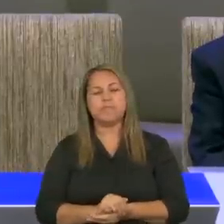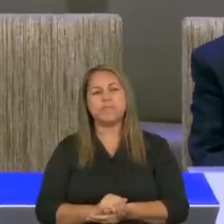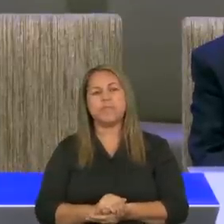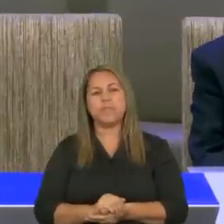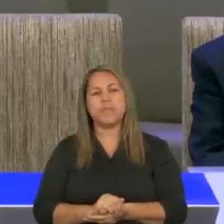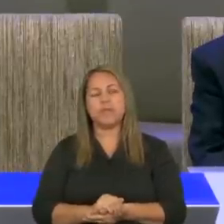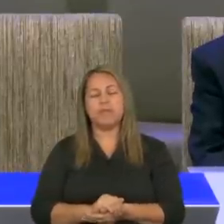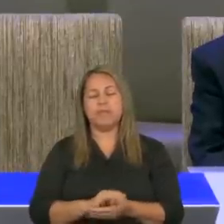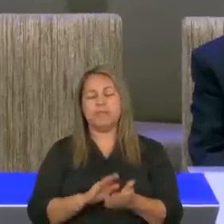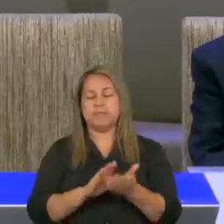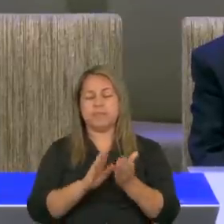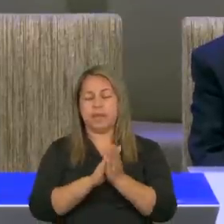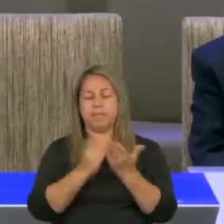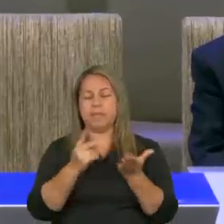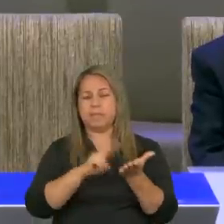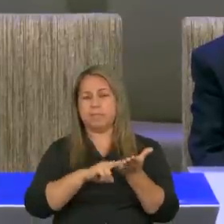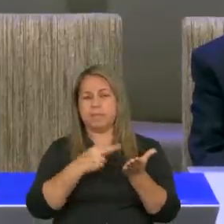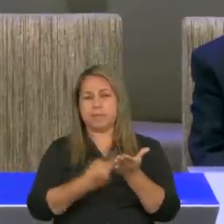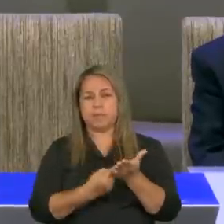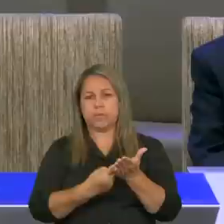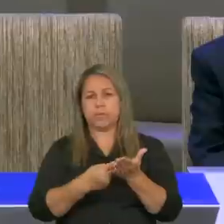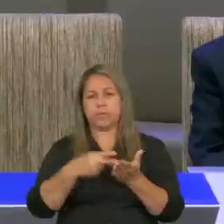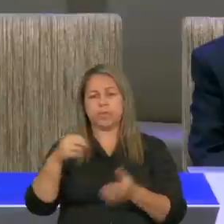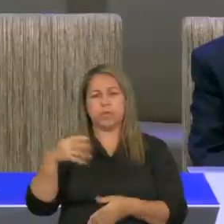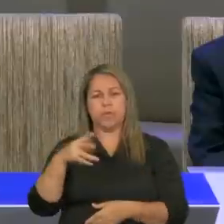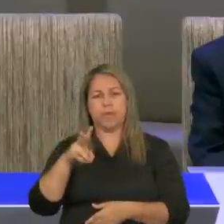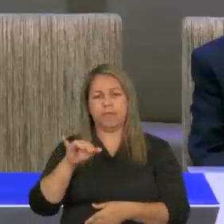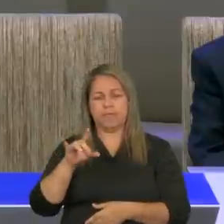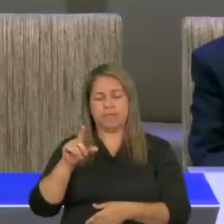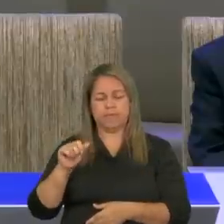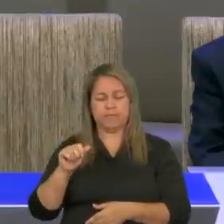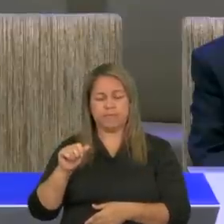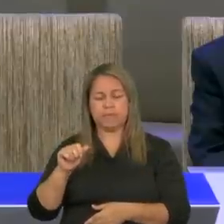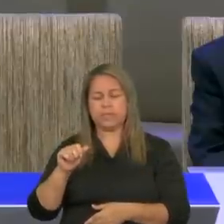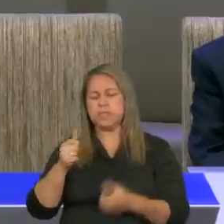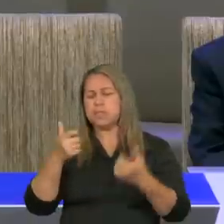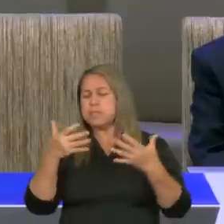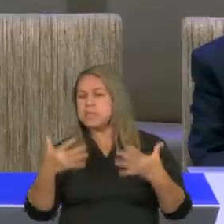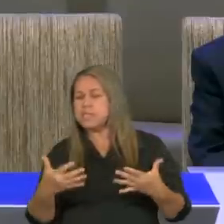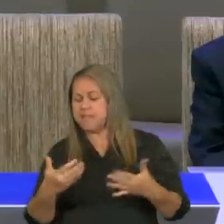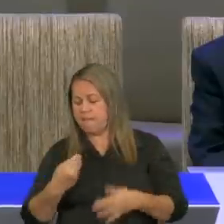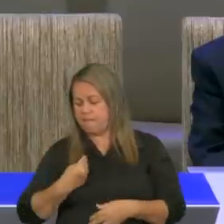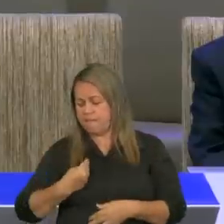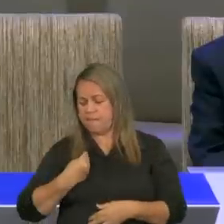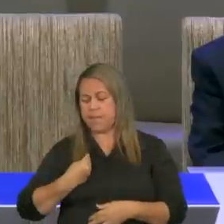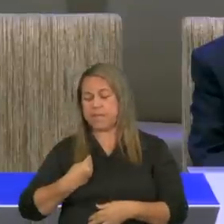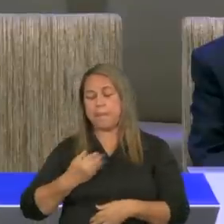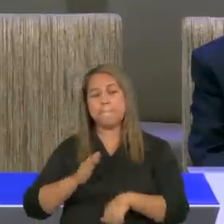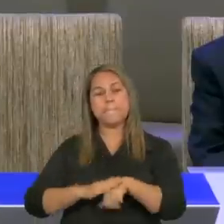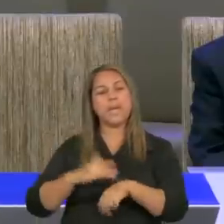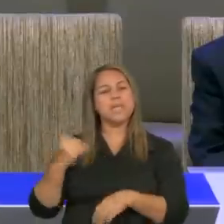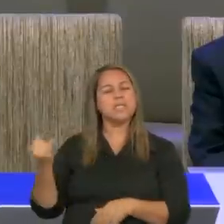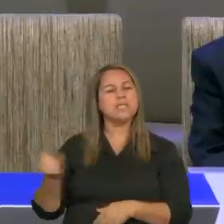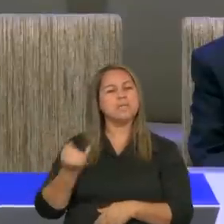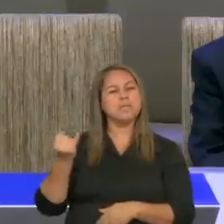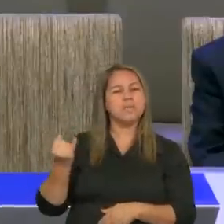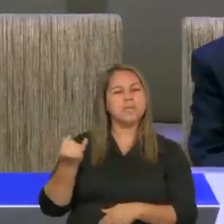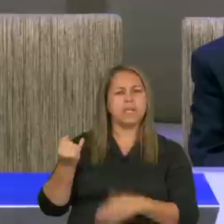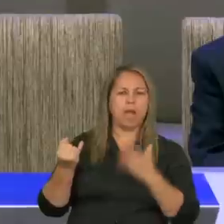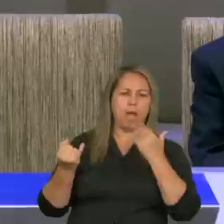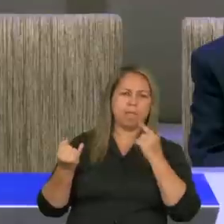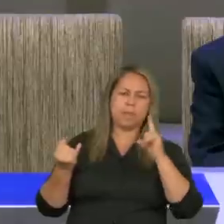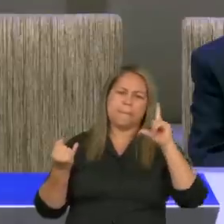Viva, a Bíblia diz assim, Porque a vida é mais importante do que a comida,